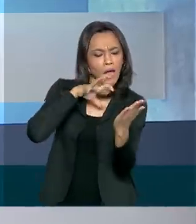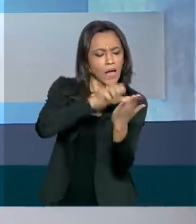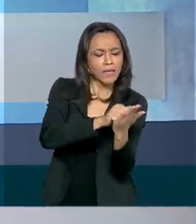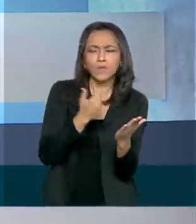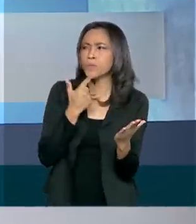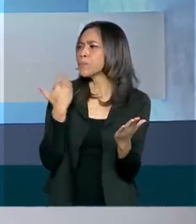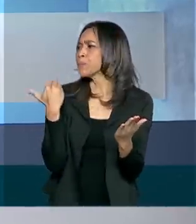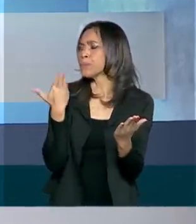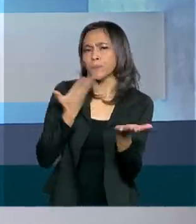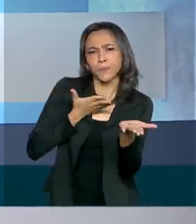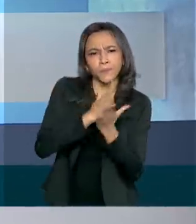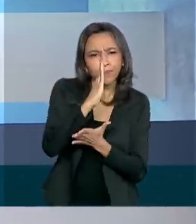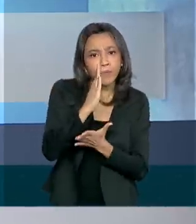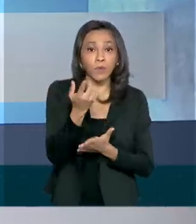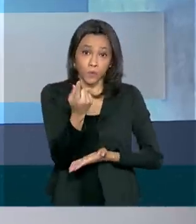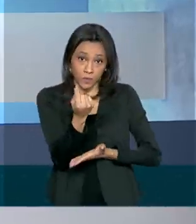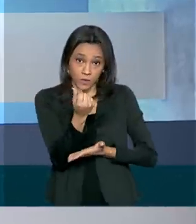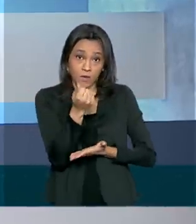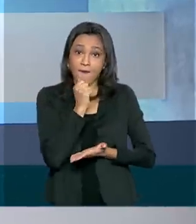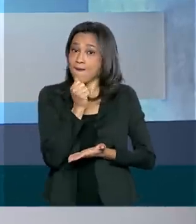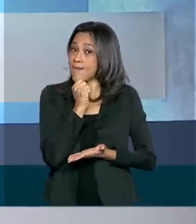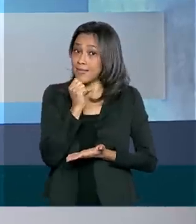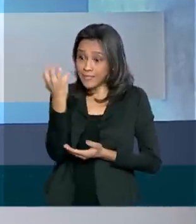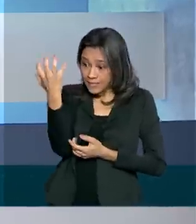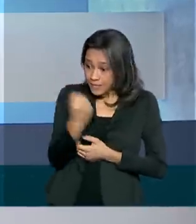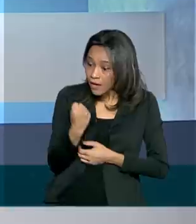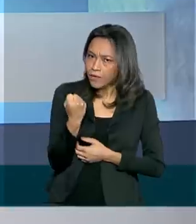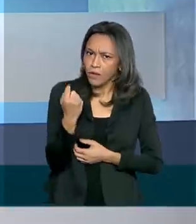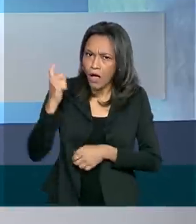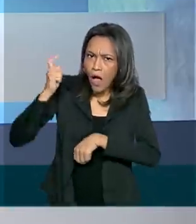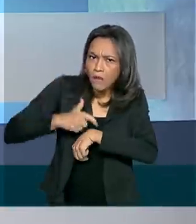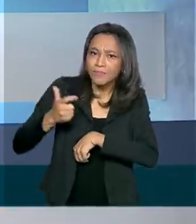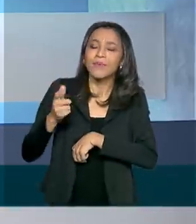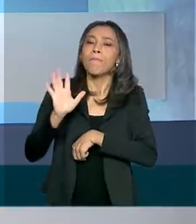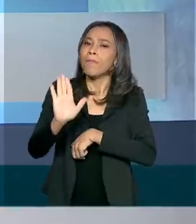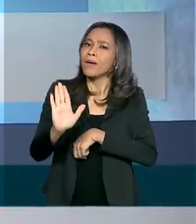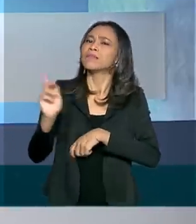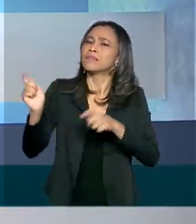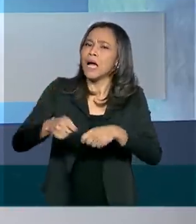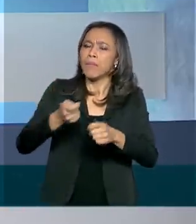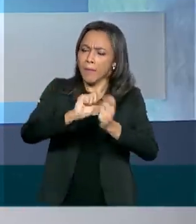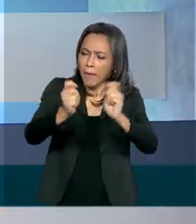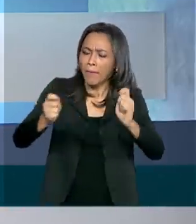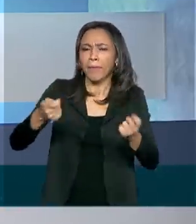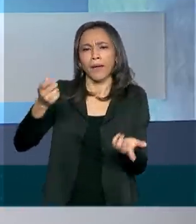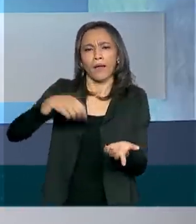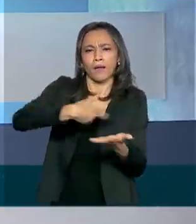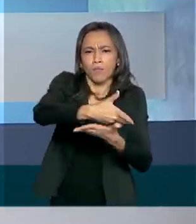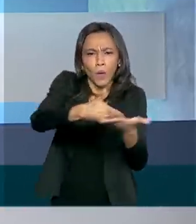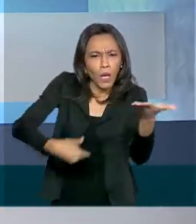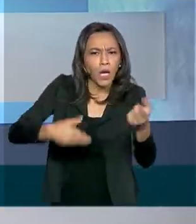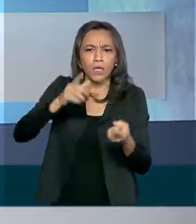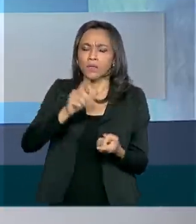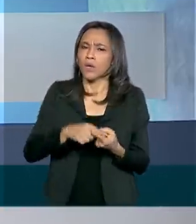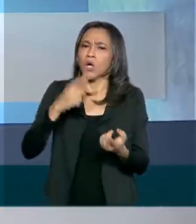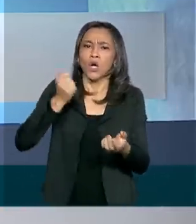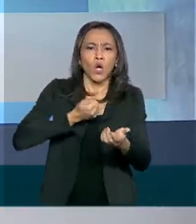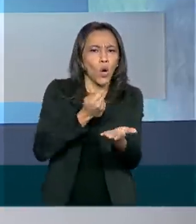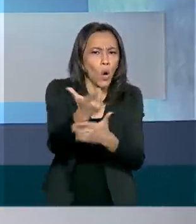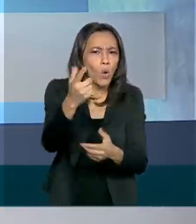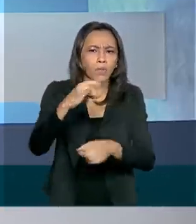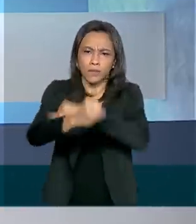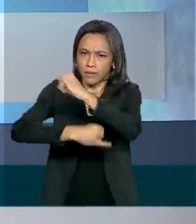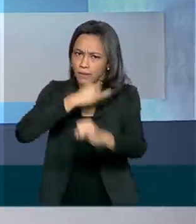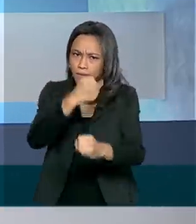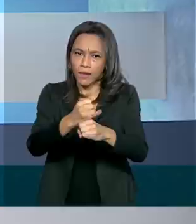recentemente. O dinheiro ainda não poderá ser sacado, mas será possível pagar boletos, contas, fazer compras pela internet